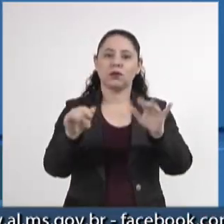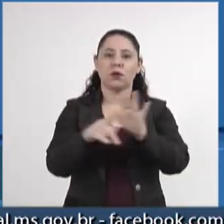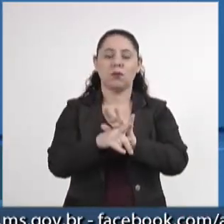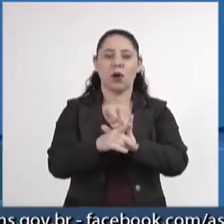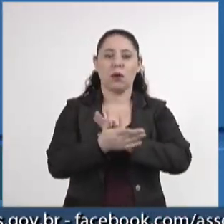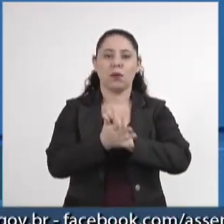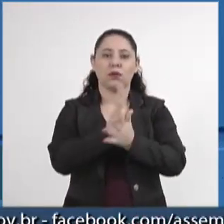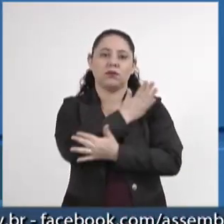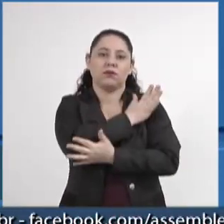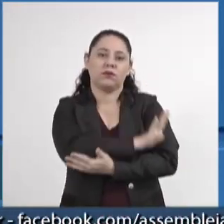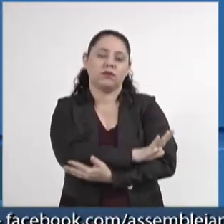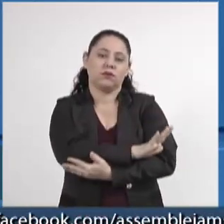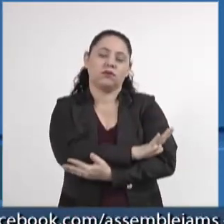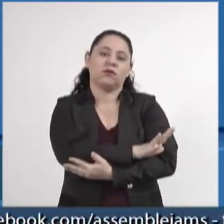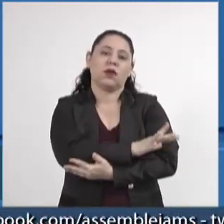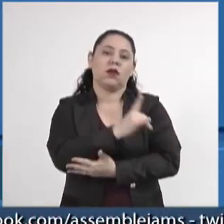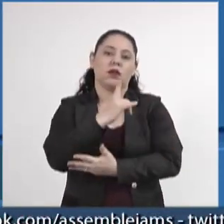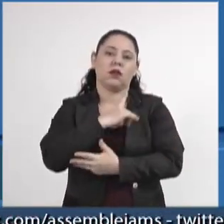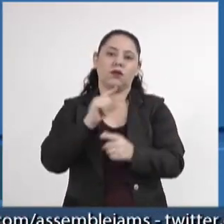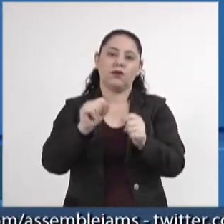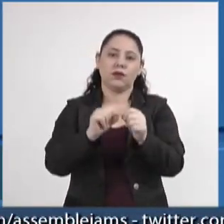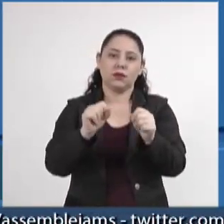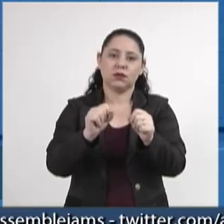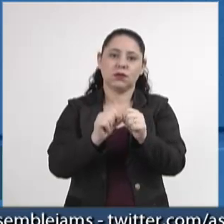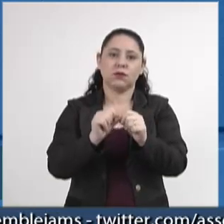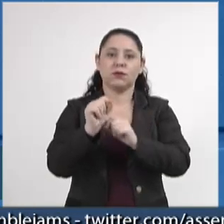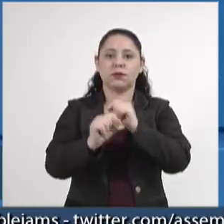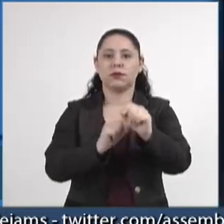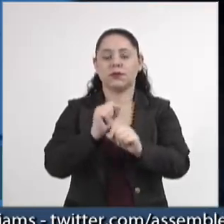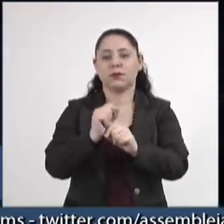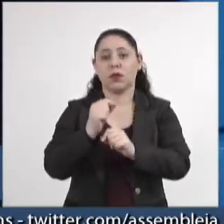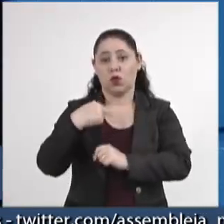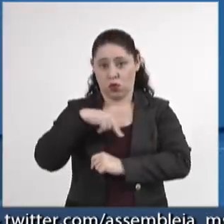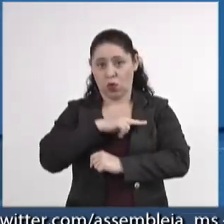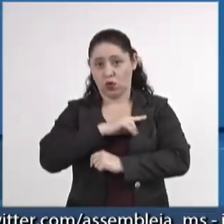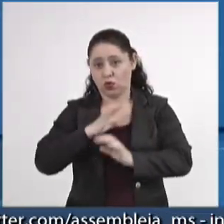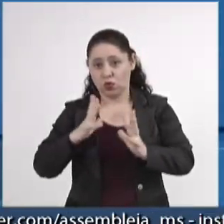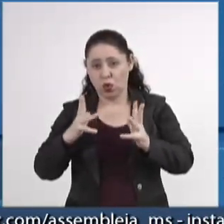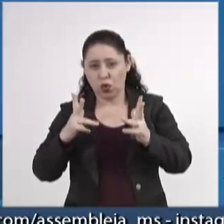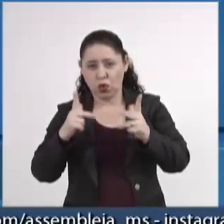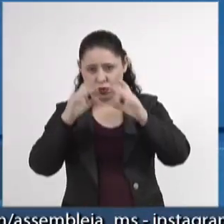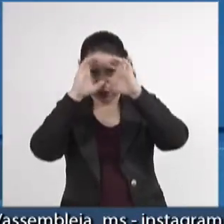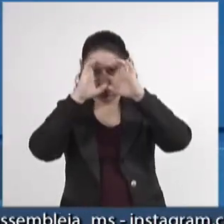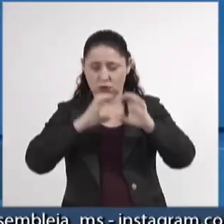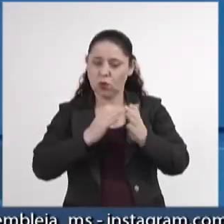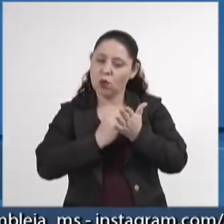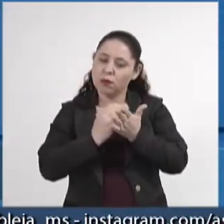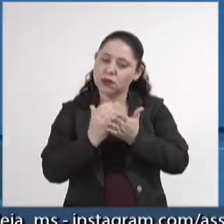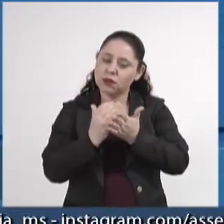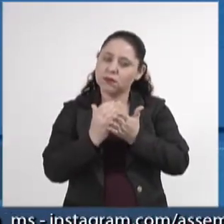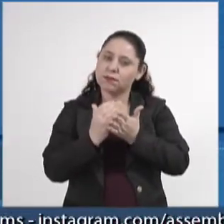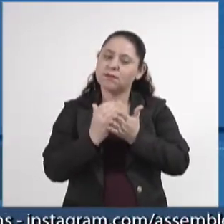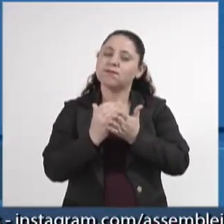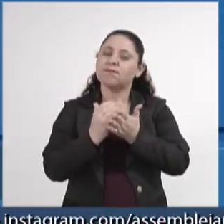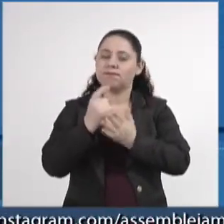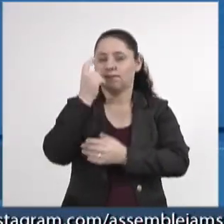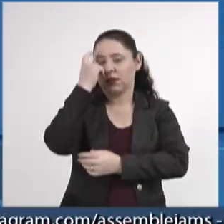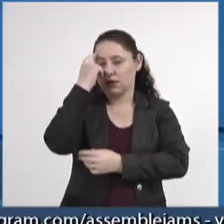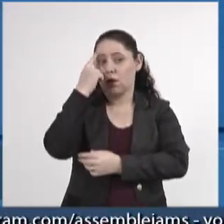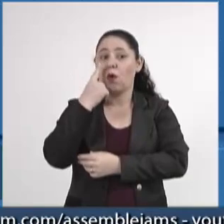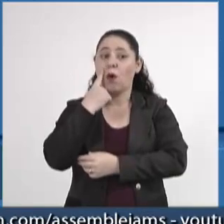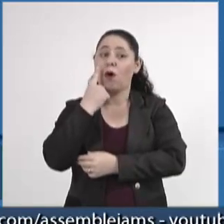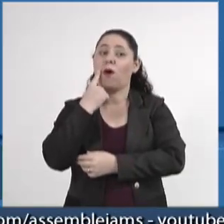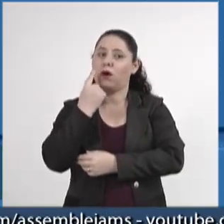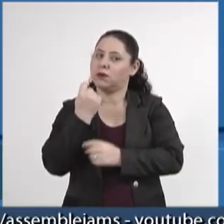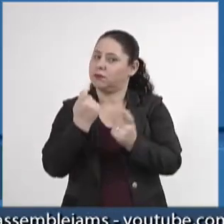racista, discriminatória que fizeram, para que nós, todos os cidadãos, comecemos, então, a pensar, ora,